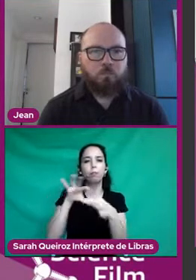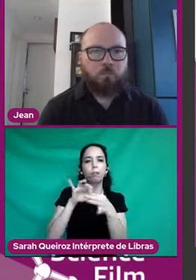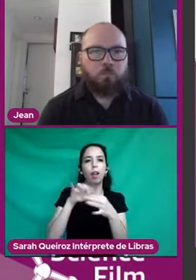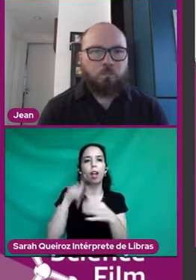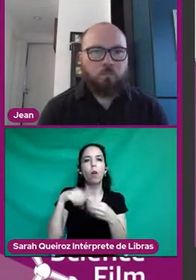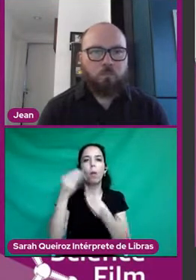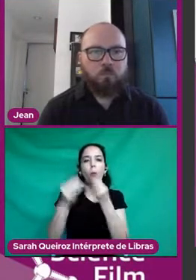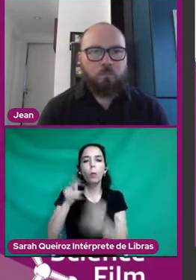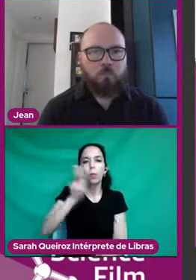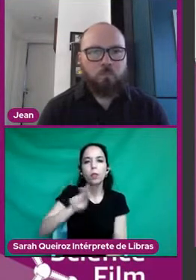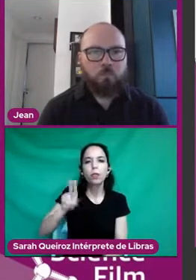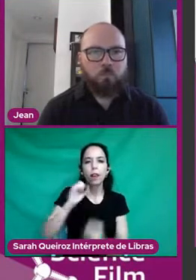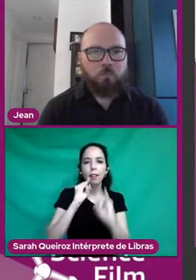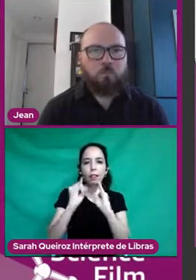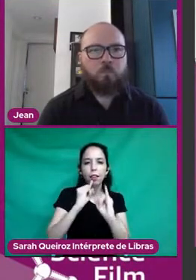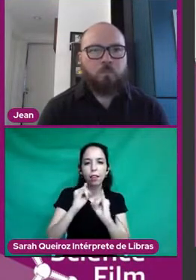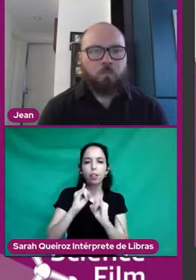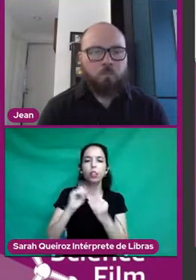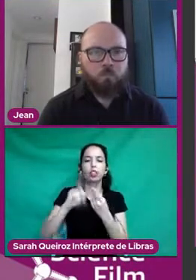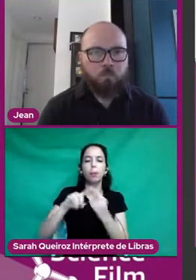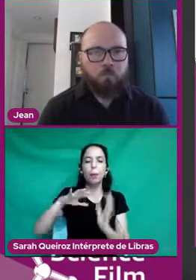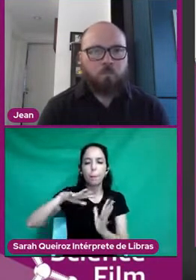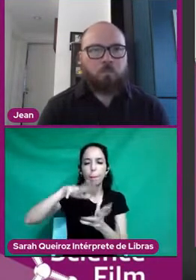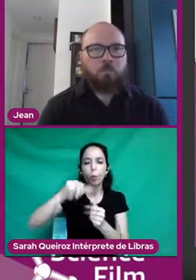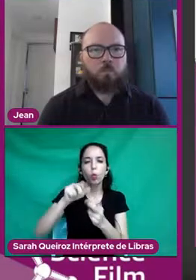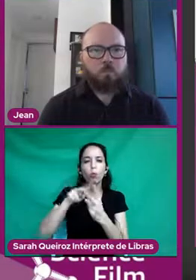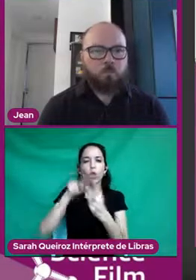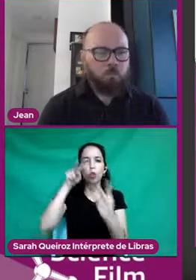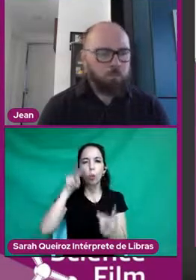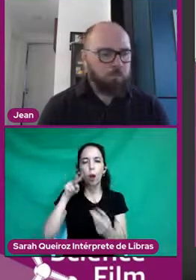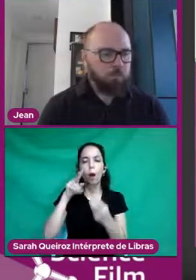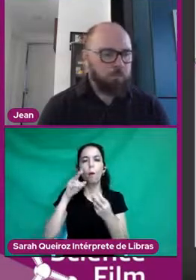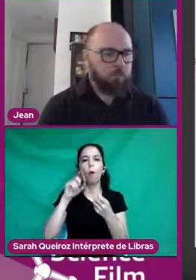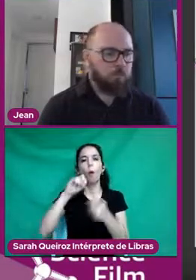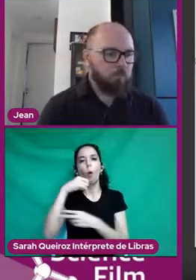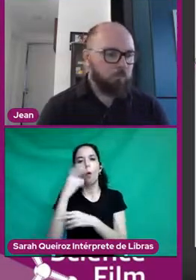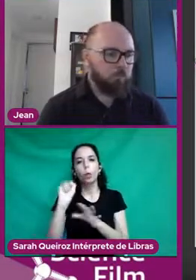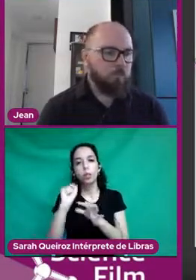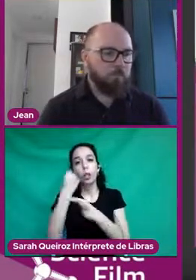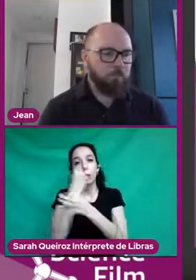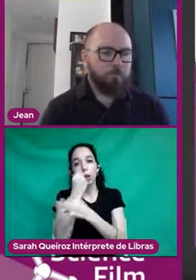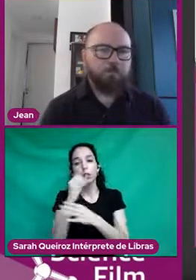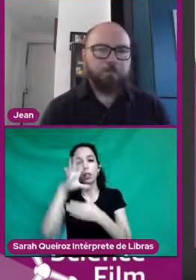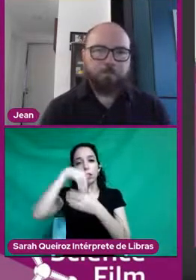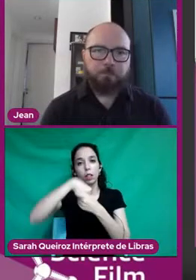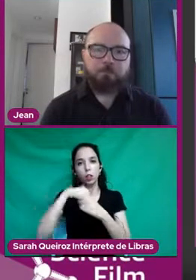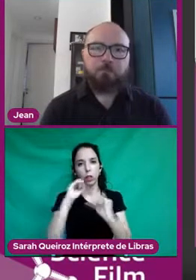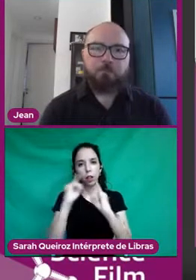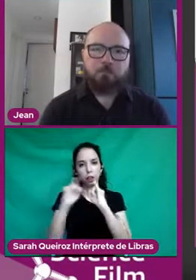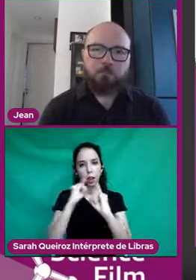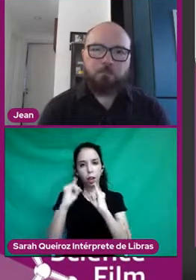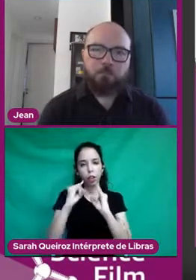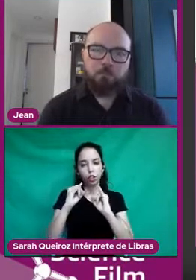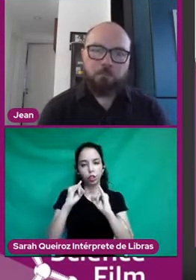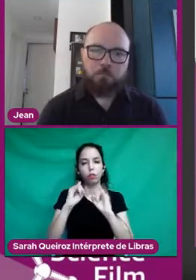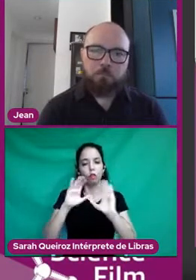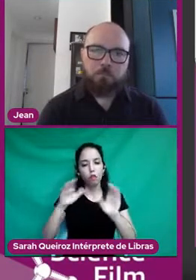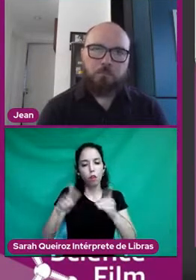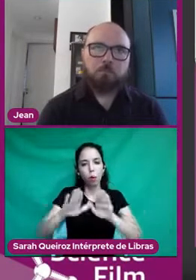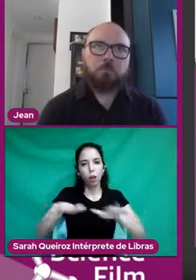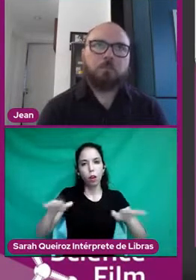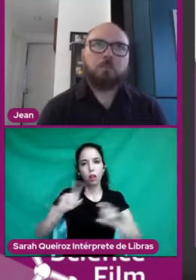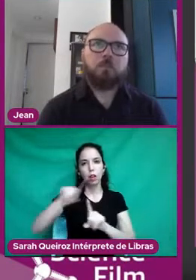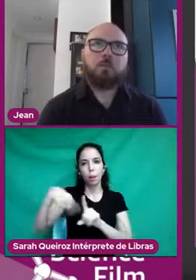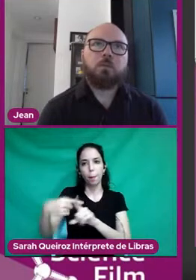internet, o mundo virtual, segurança na internet por crianças e adolescentes. A gente também tem uma série de